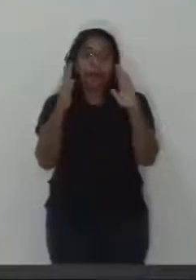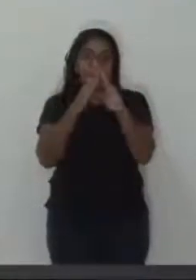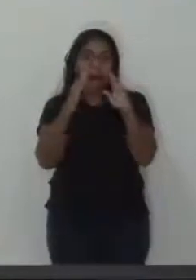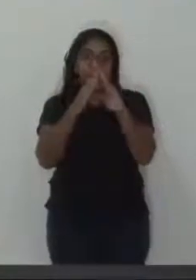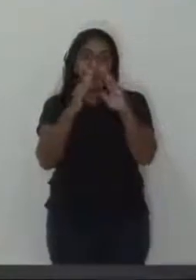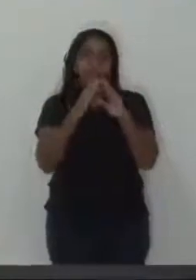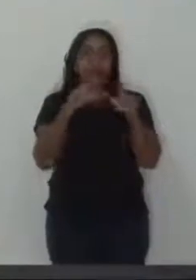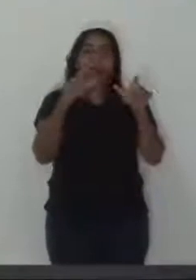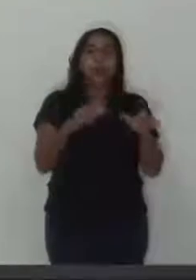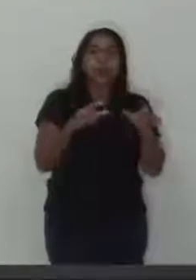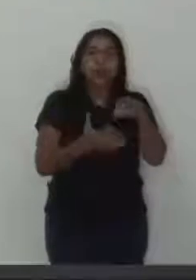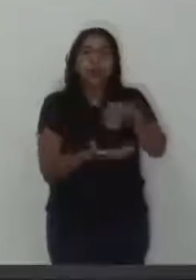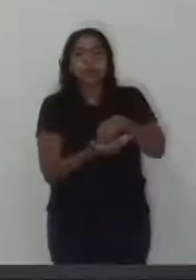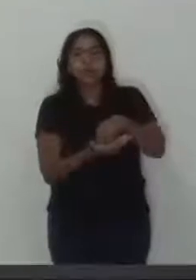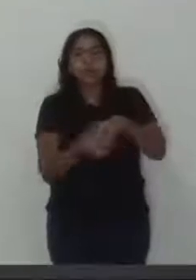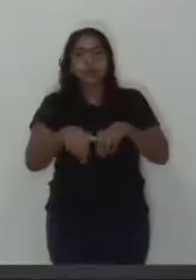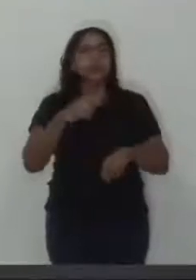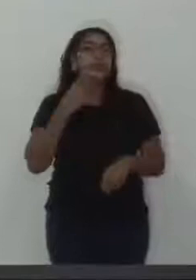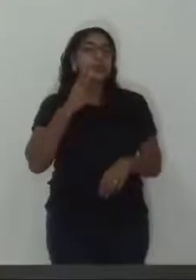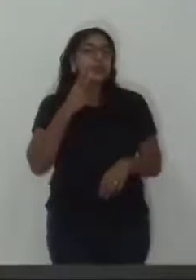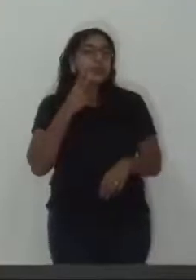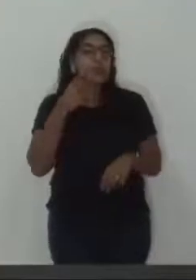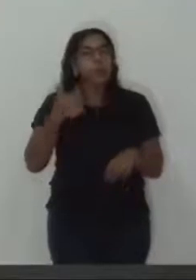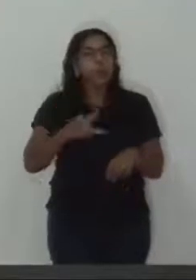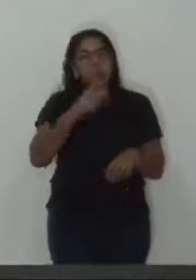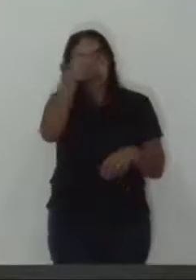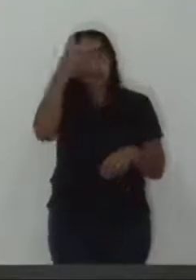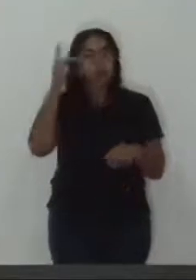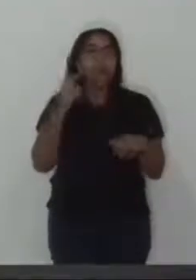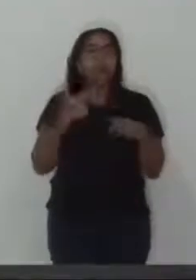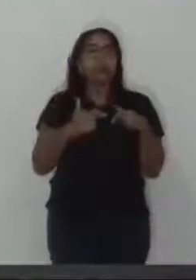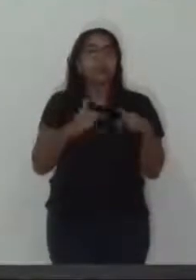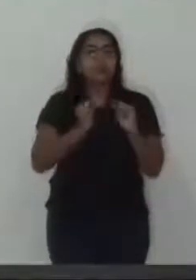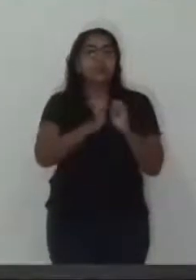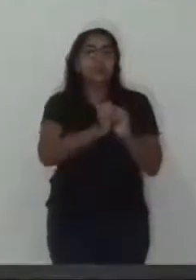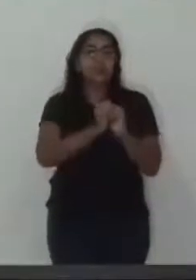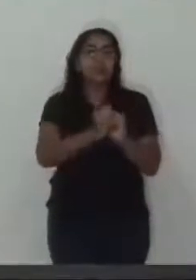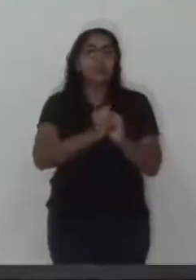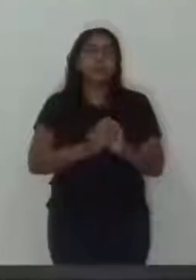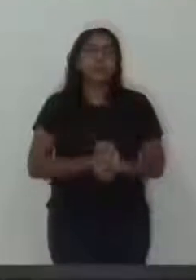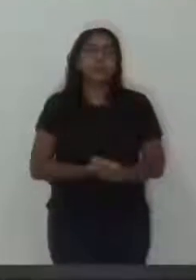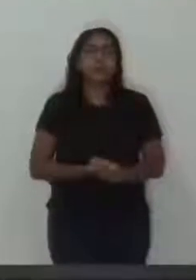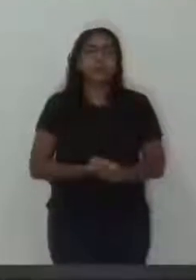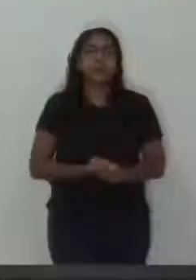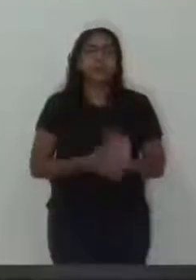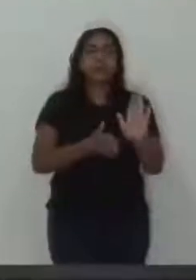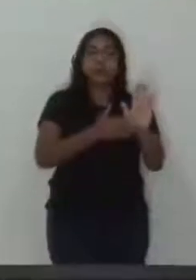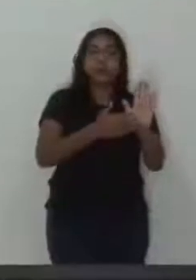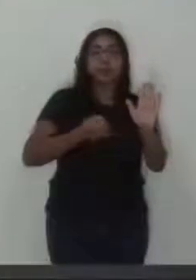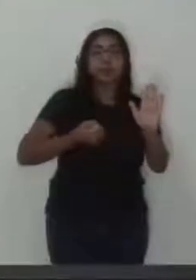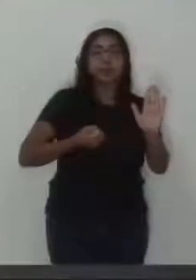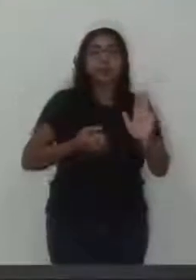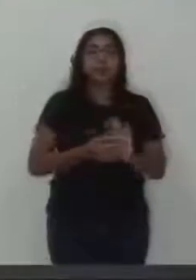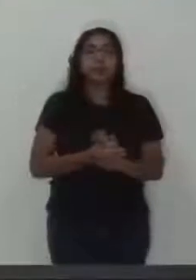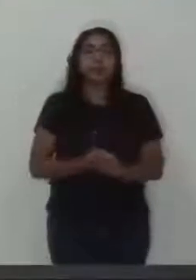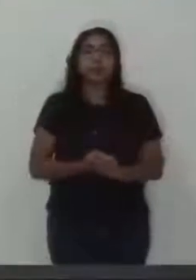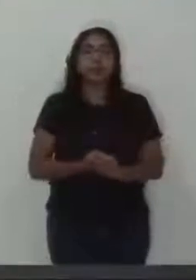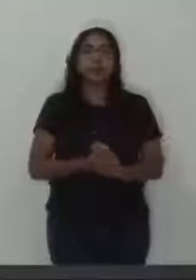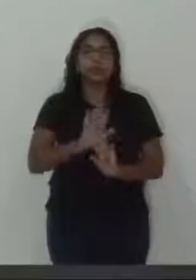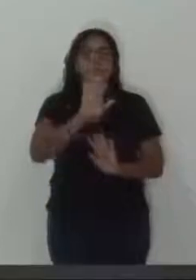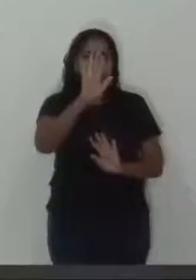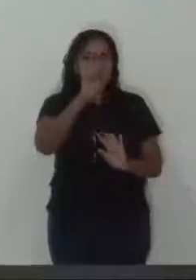Sobrinho, no 25 Centro, extensivo aos organizadores e demais integrantes envolvidos no evento. Moção número 43 de 2020. Senhor presidente,